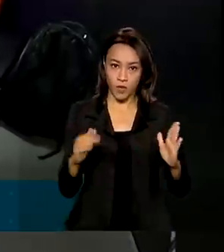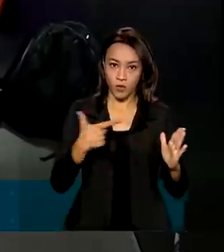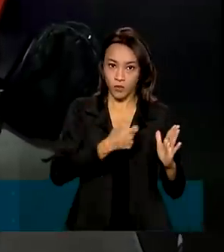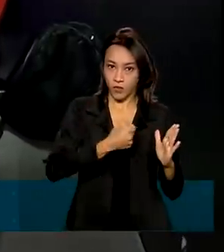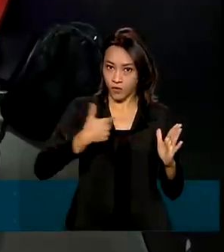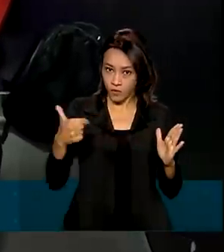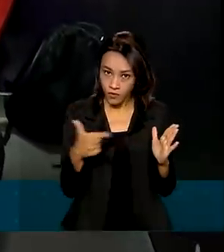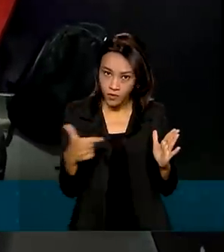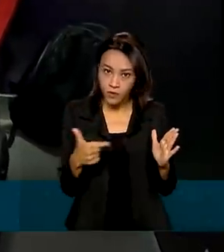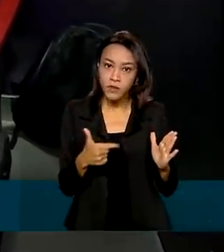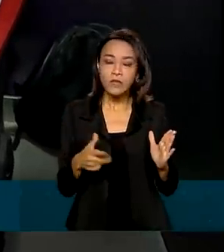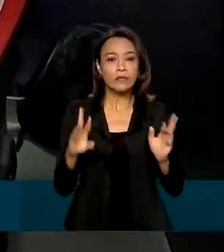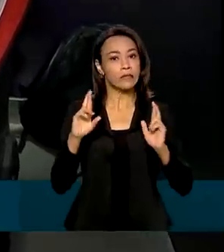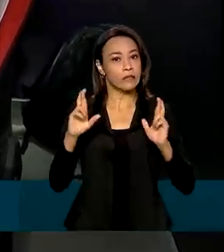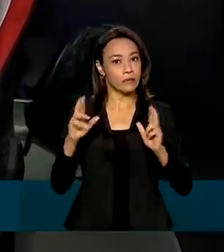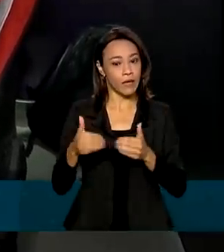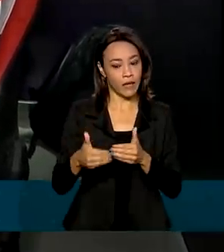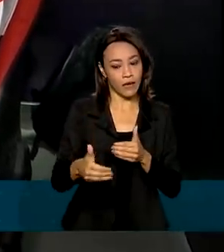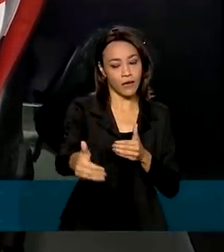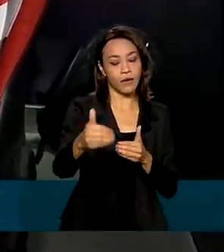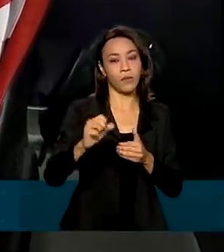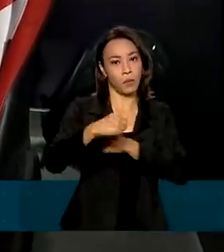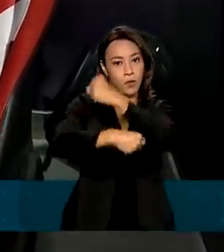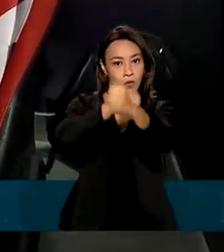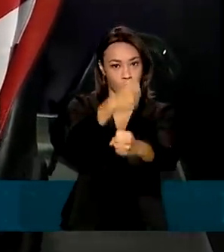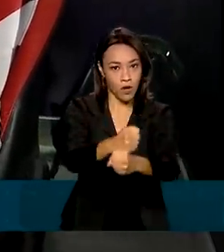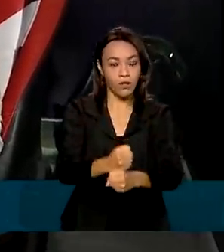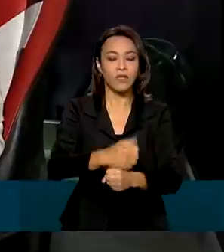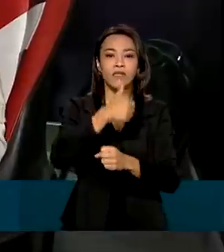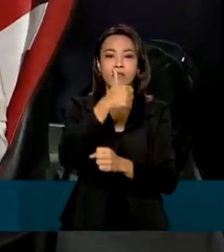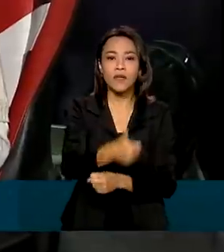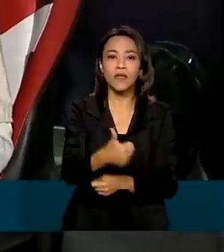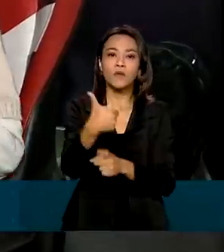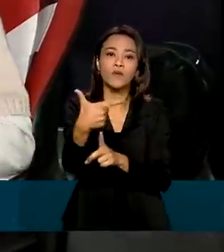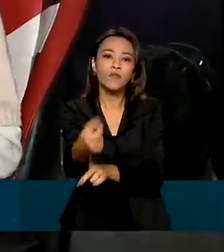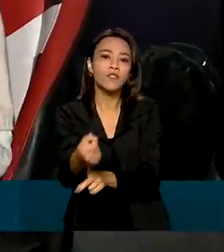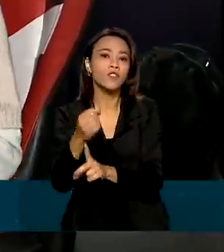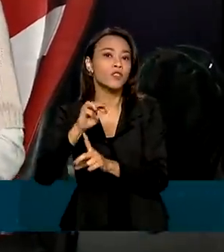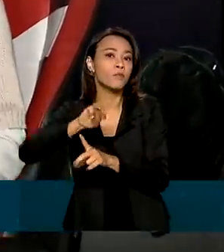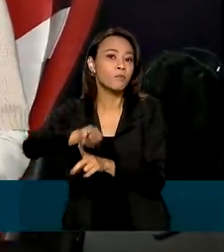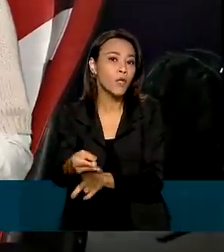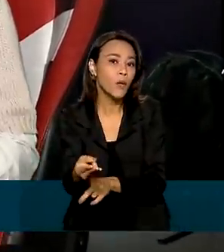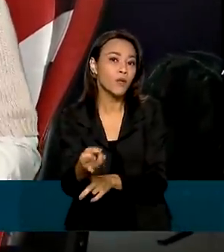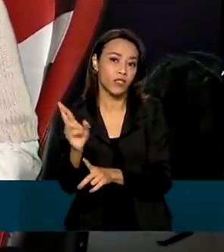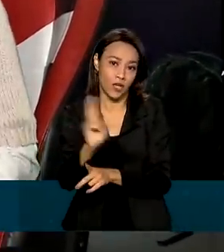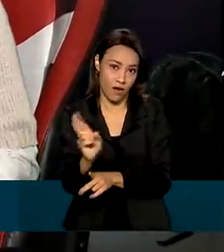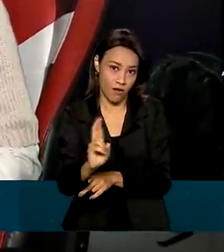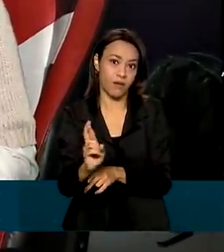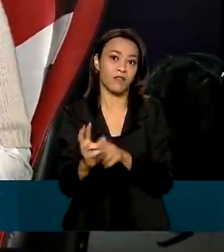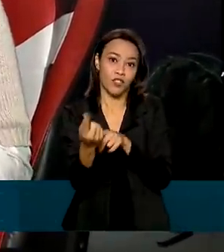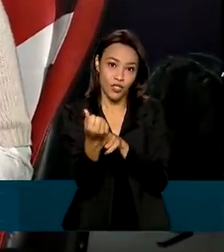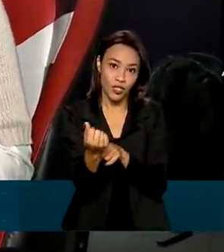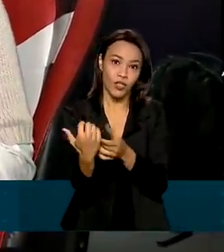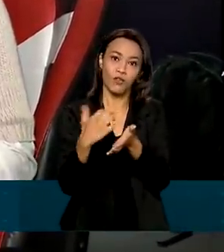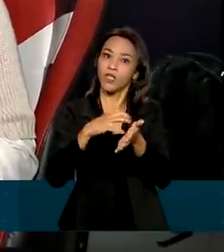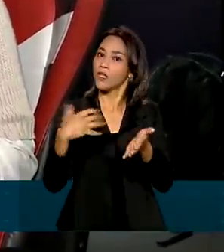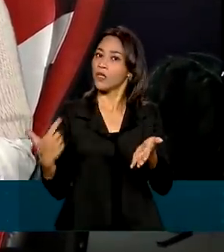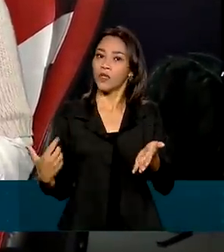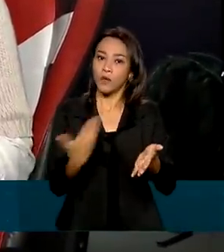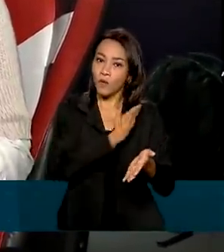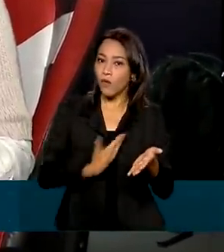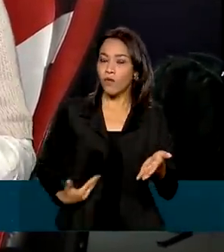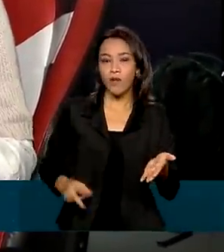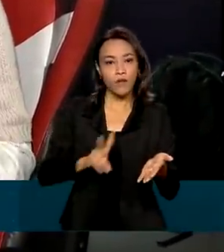expectativa é que a desoneração chegue a quase 120 milhões de reais. Por outro lado, a medida